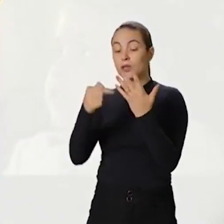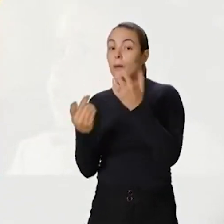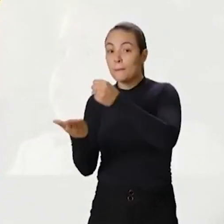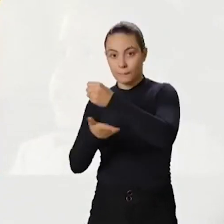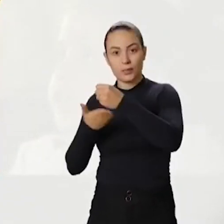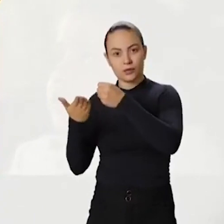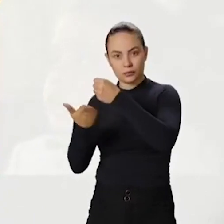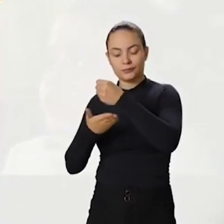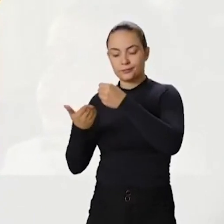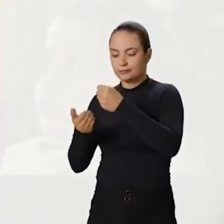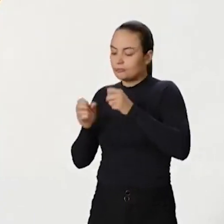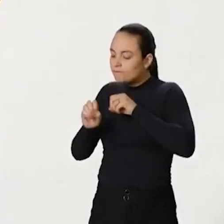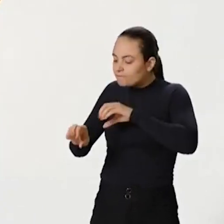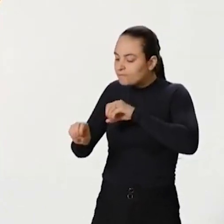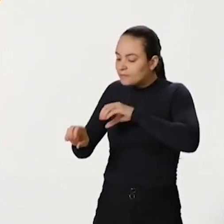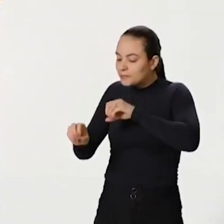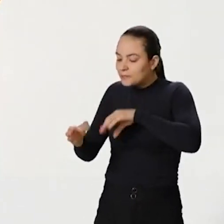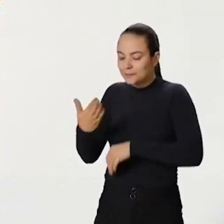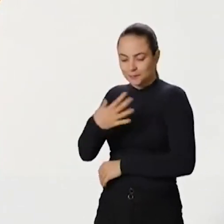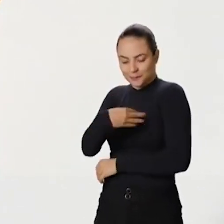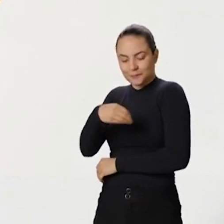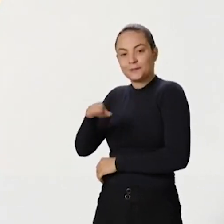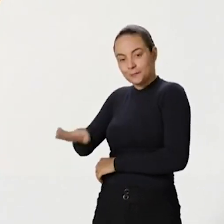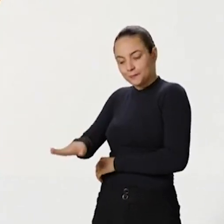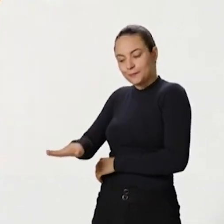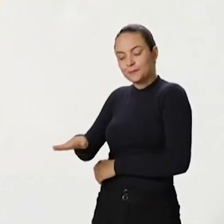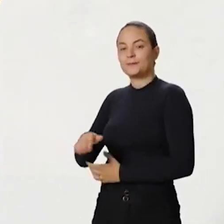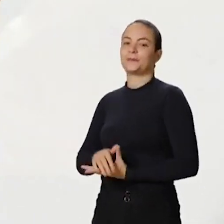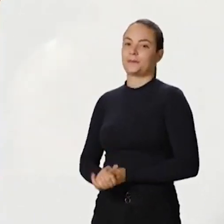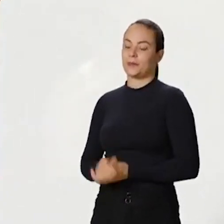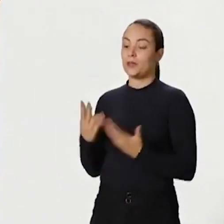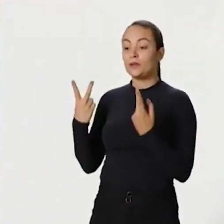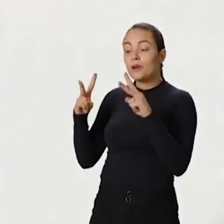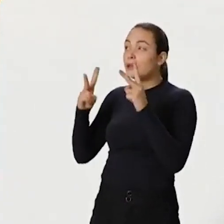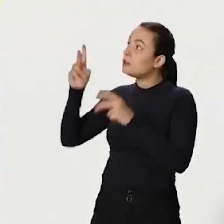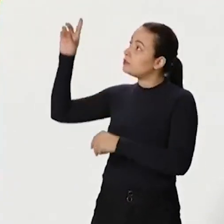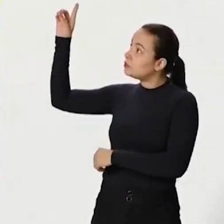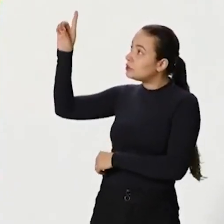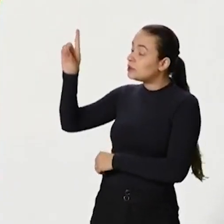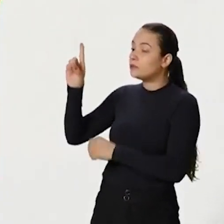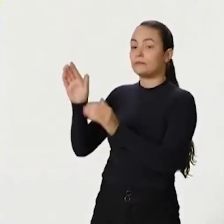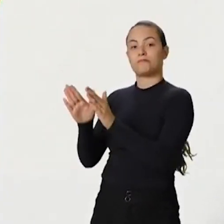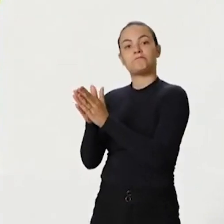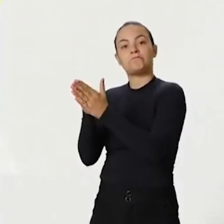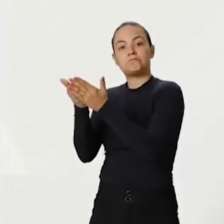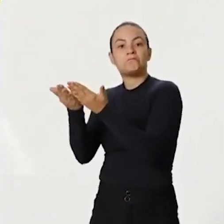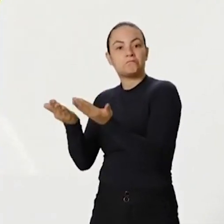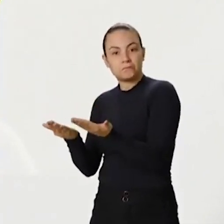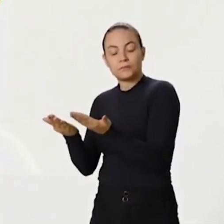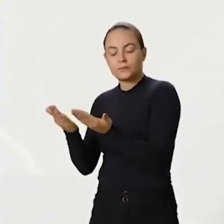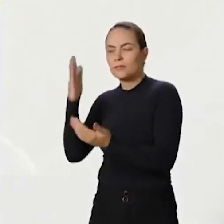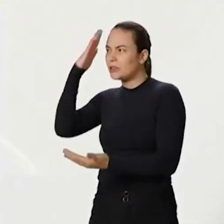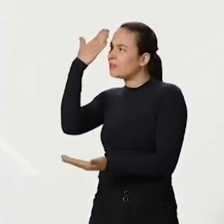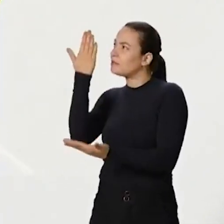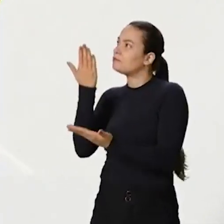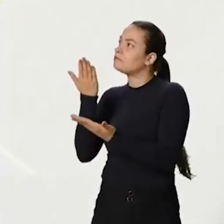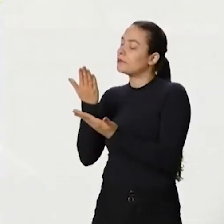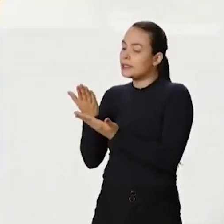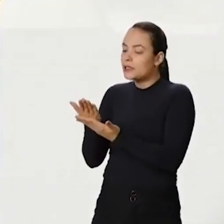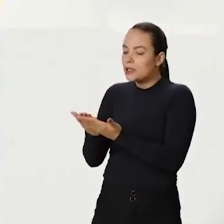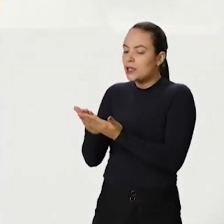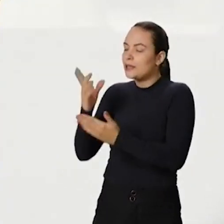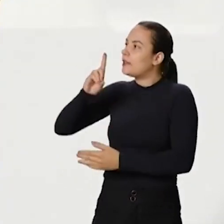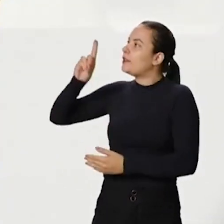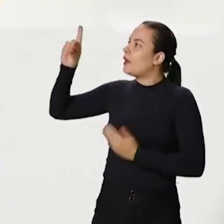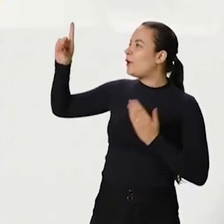que nós passamos para ela é de valores de Deus, da Bíblia. Porque nós cremos que só